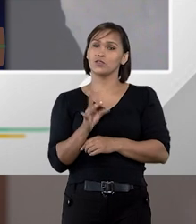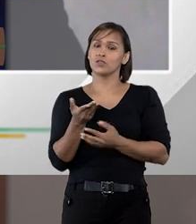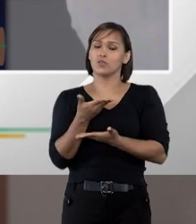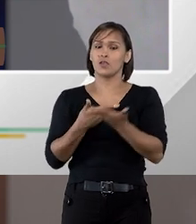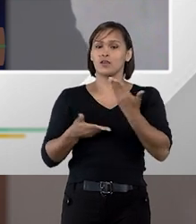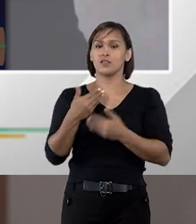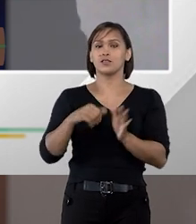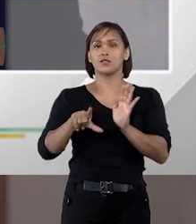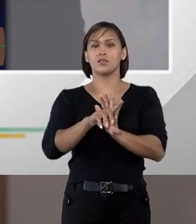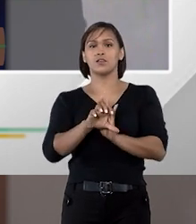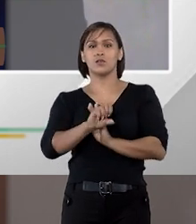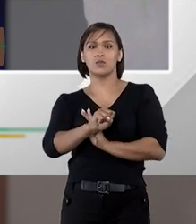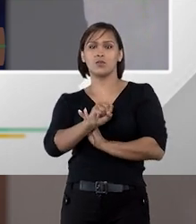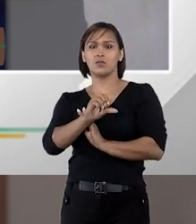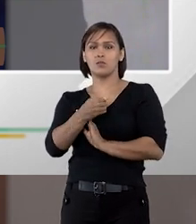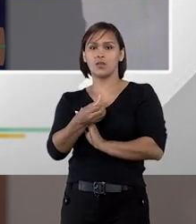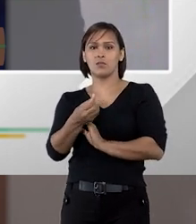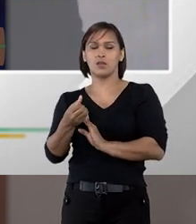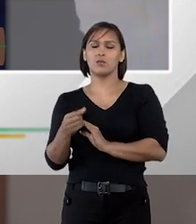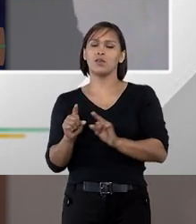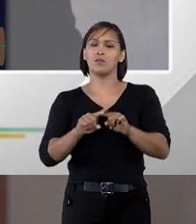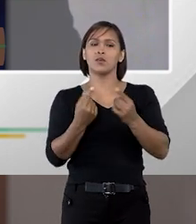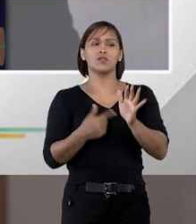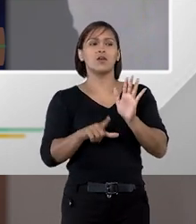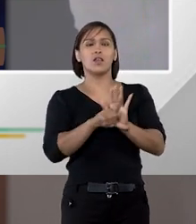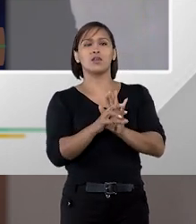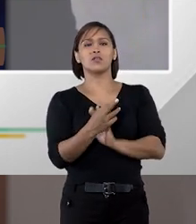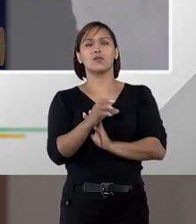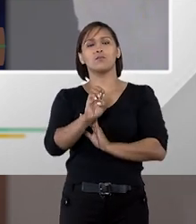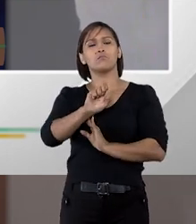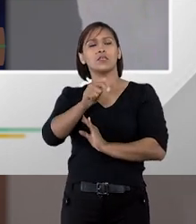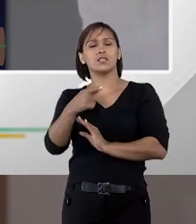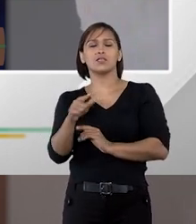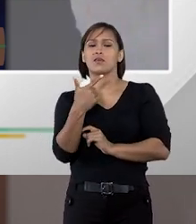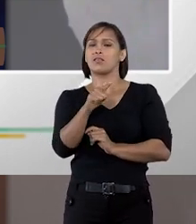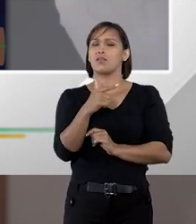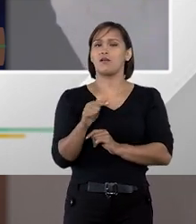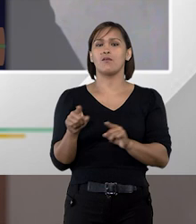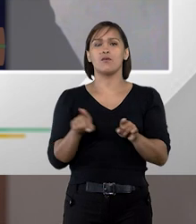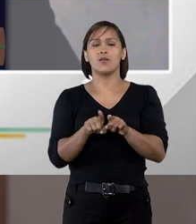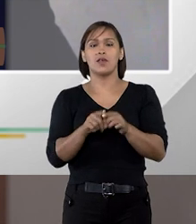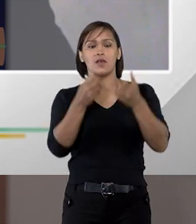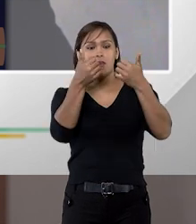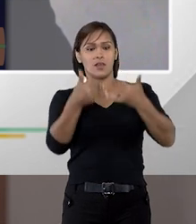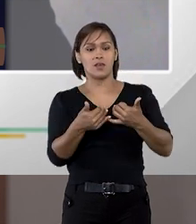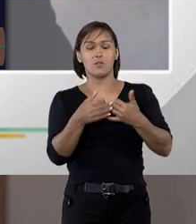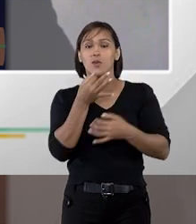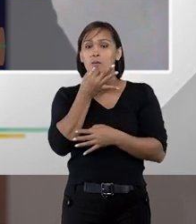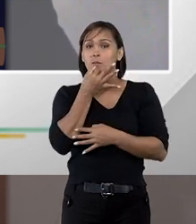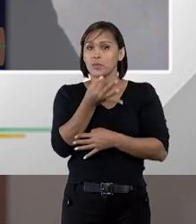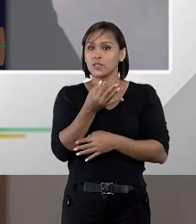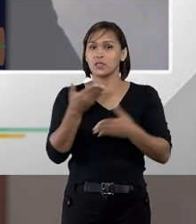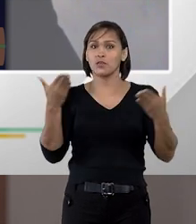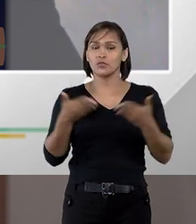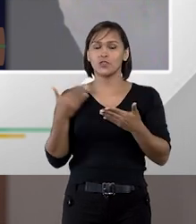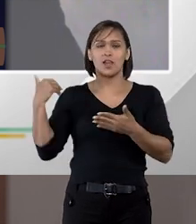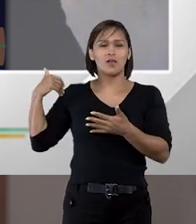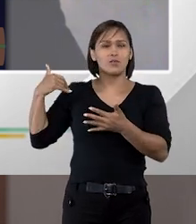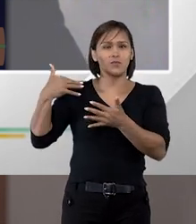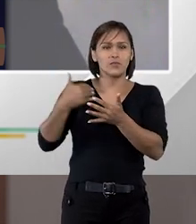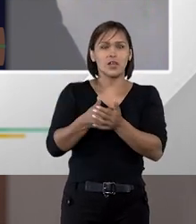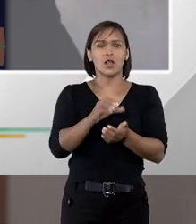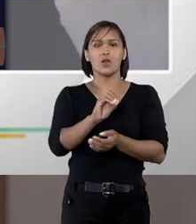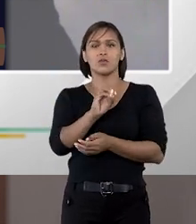apenas em relação à lei 8666 mas não seria uma novidade em relação à lei do RDC a lei das estatais é uma sugestão já de